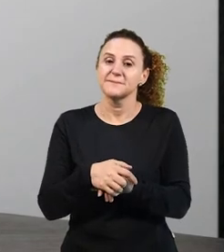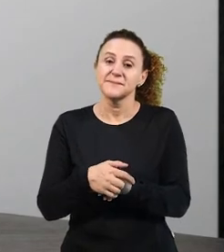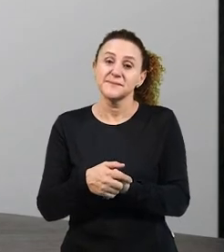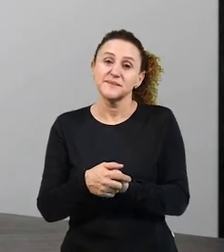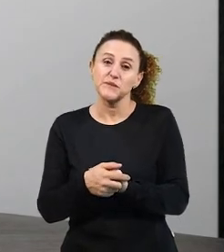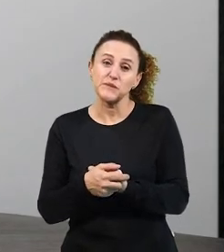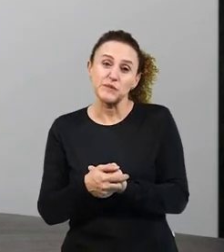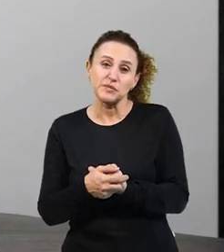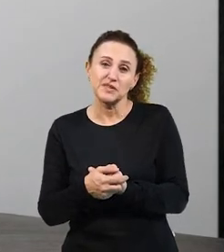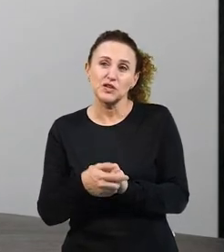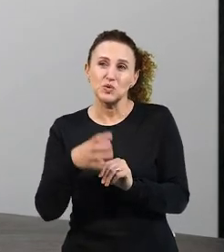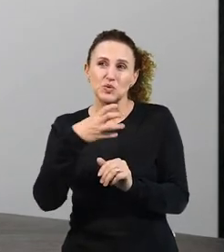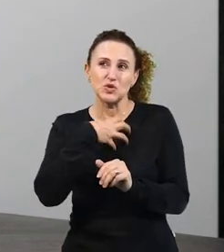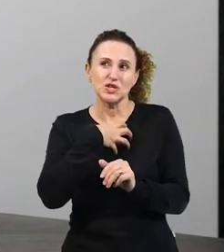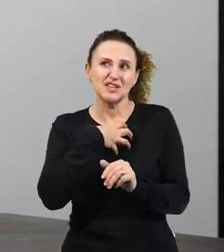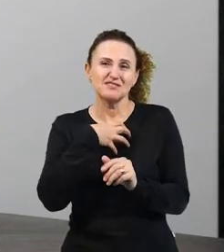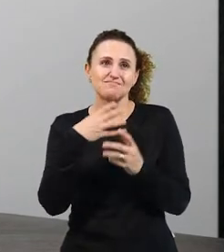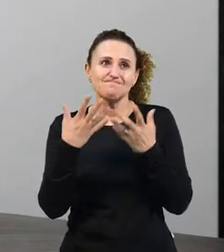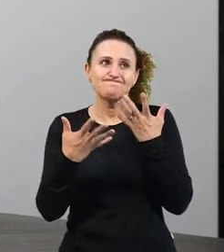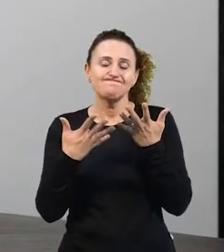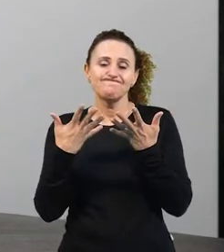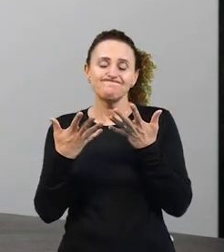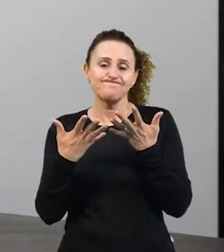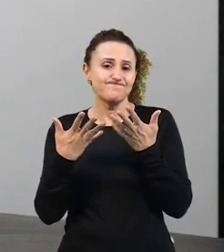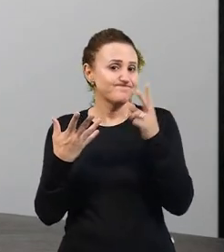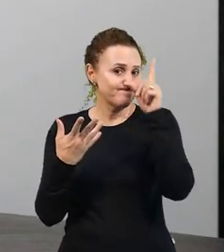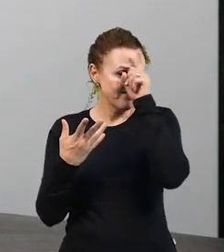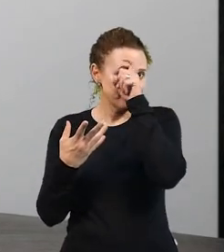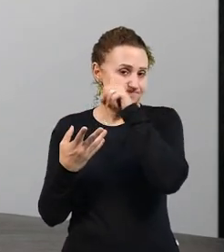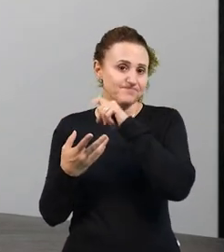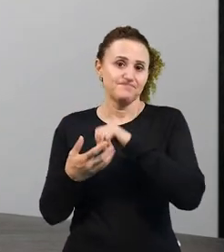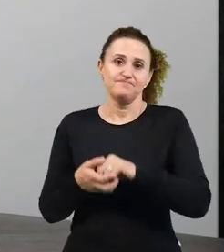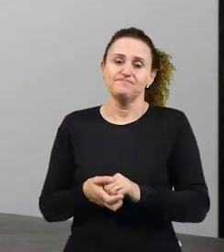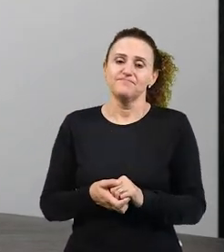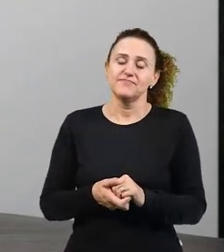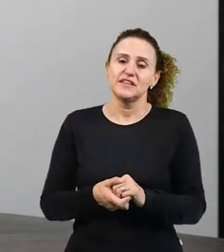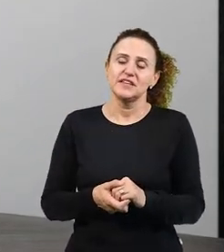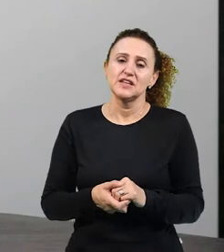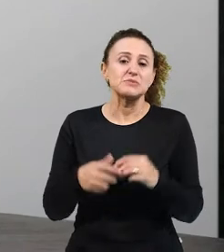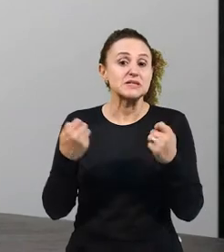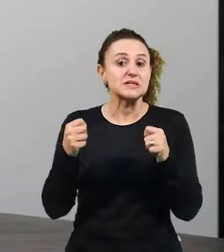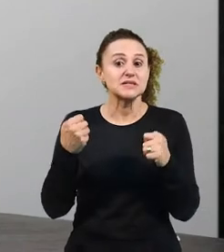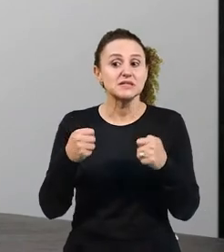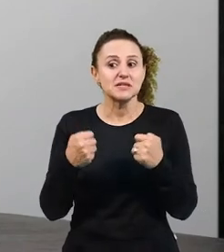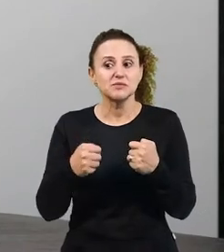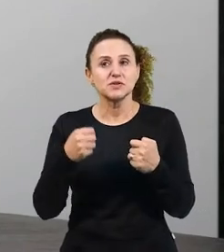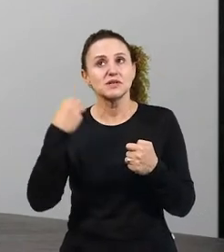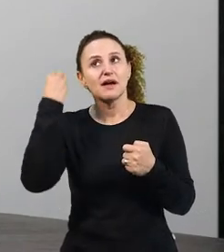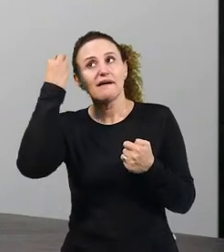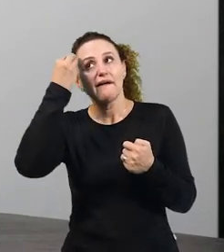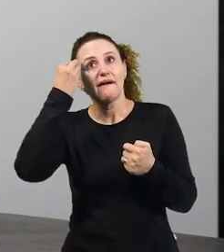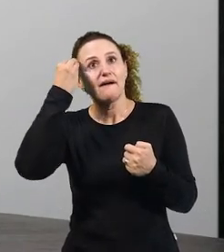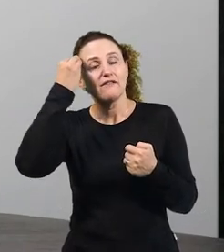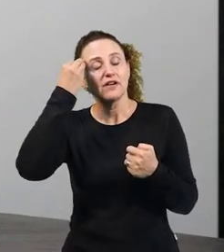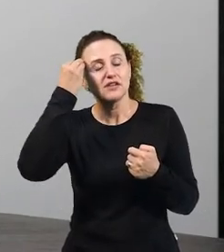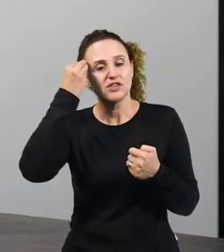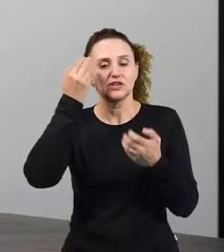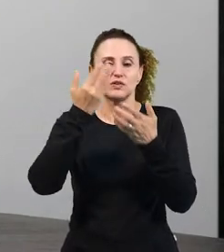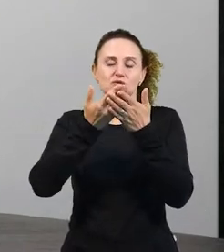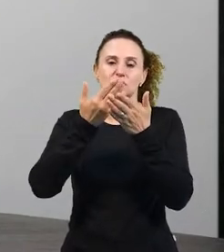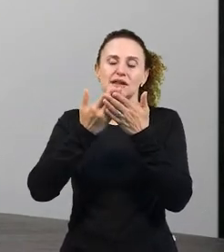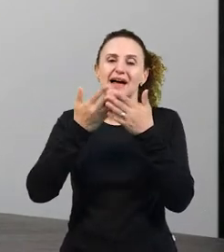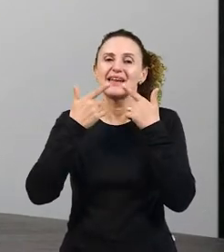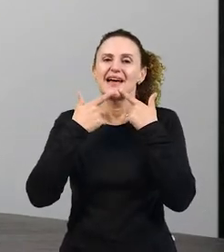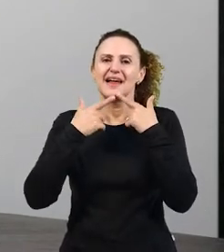De uma forma tão mecânica, não, nós precisamos refletir. Né? Estudar a língua